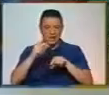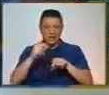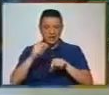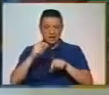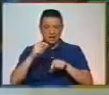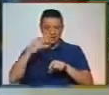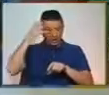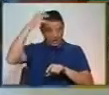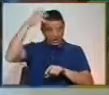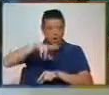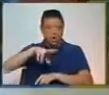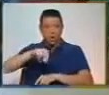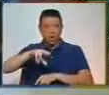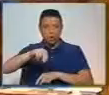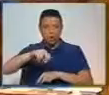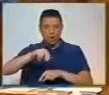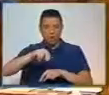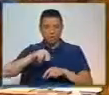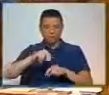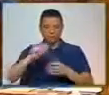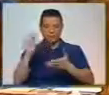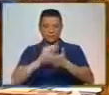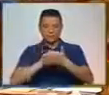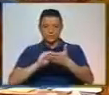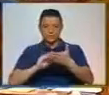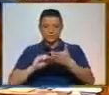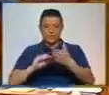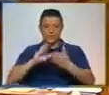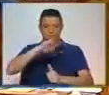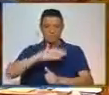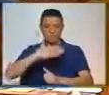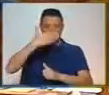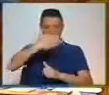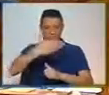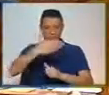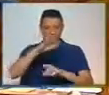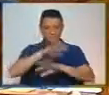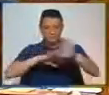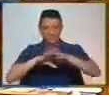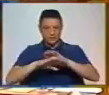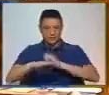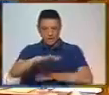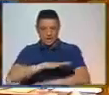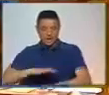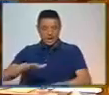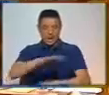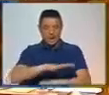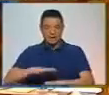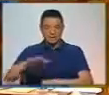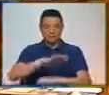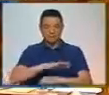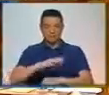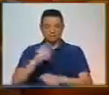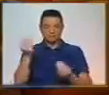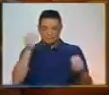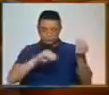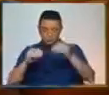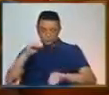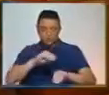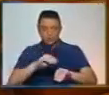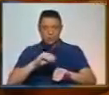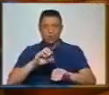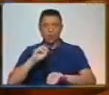genro do rei da Noruega, o escritor Ari Ben, foi a primeira incursão que ele fez na área da decoração,